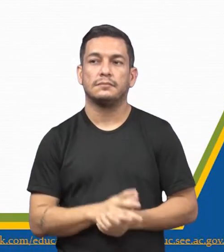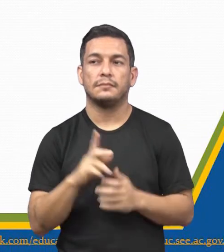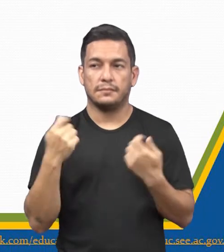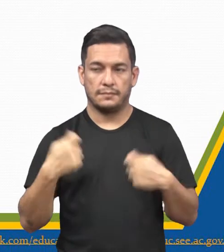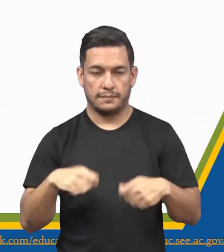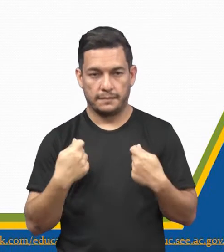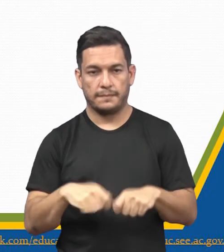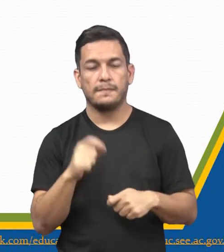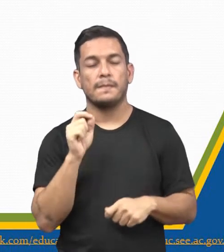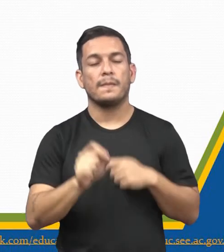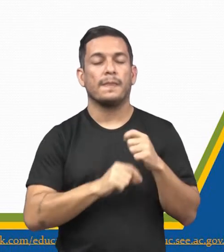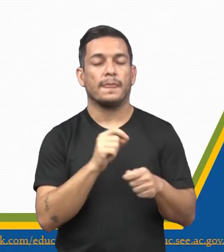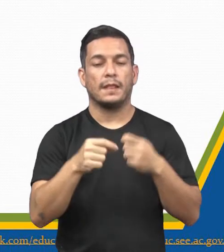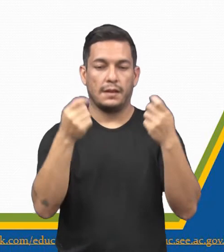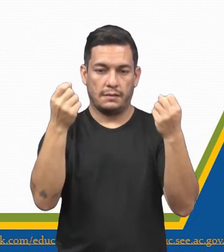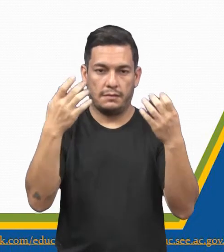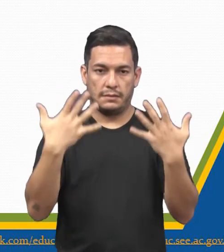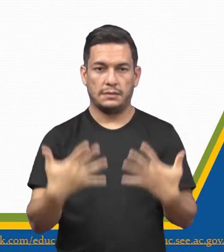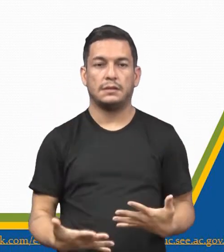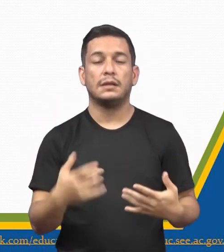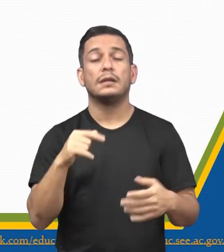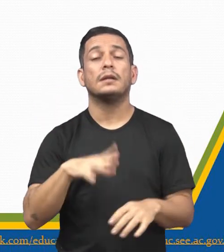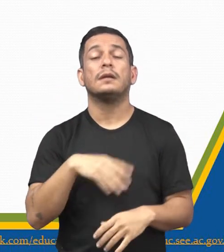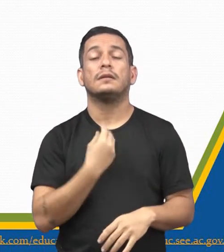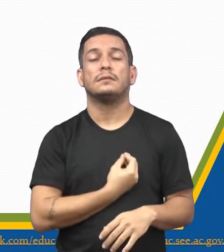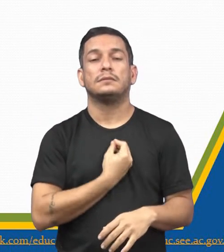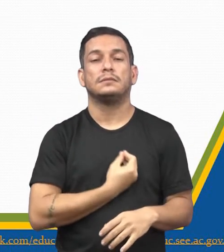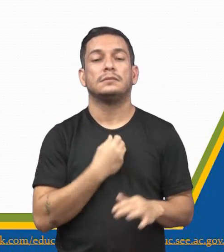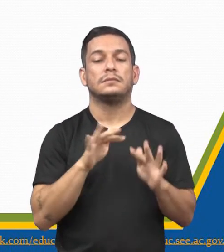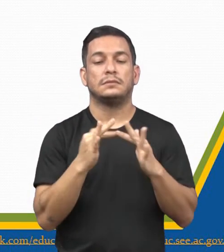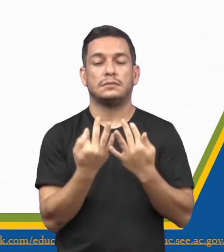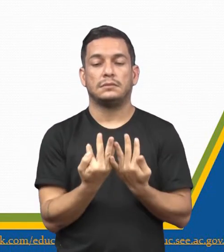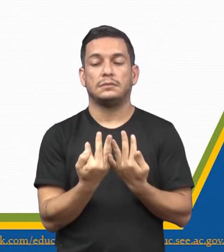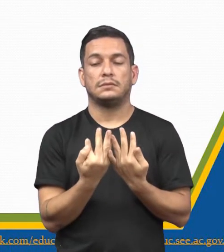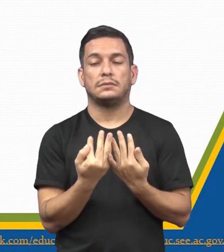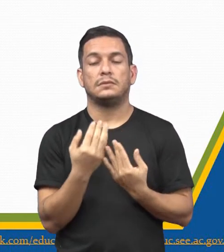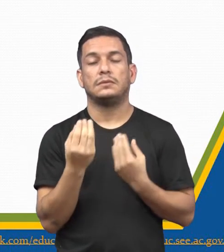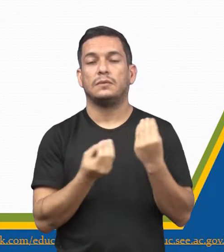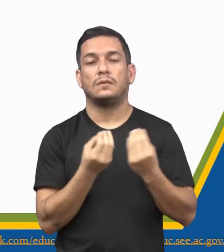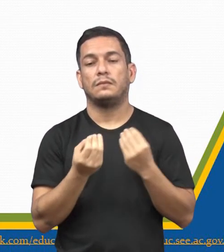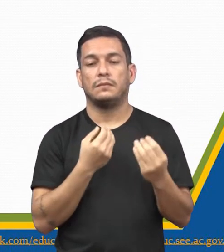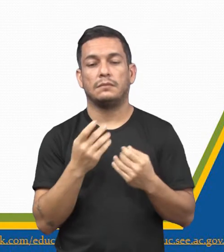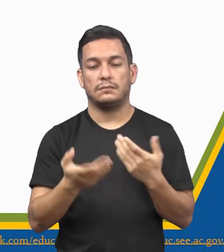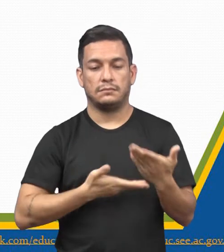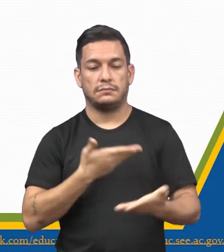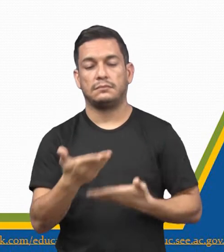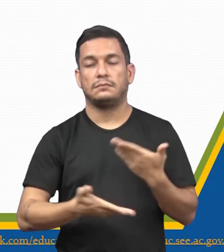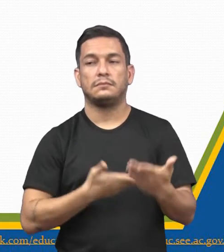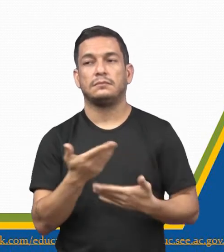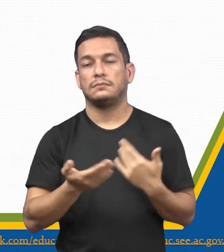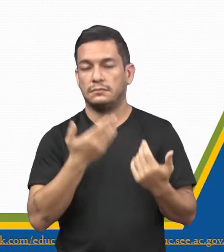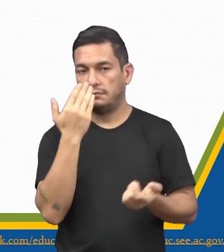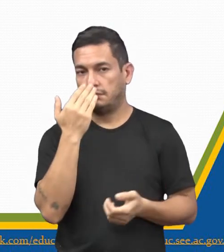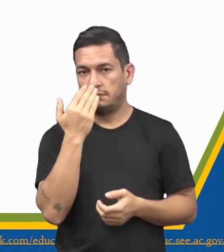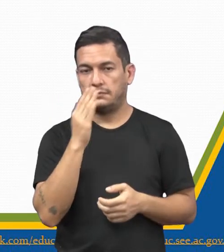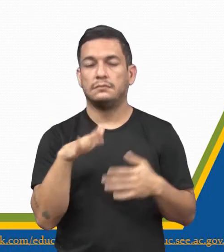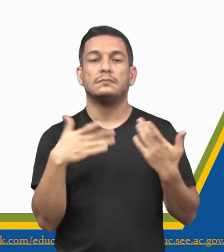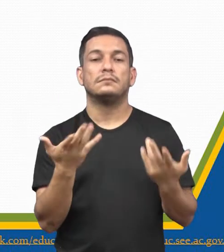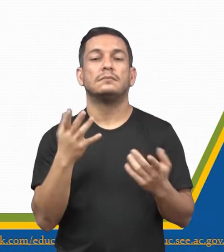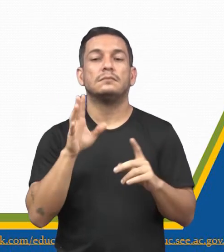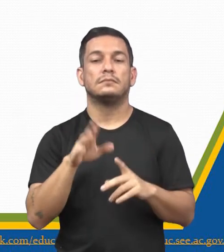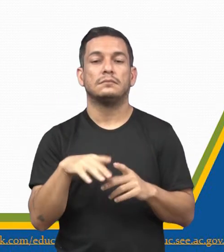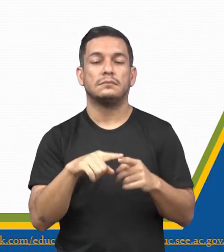preciso definir quem pertencia à família e com quem se compartilhavam os alimentos, quais